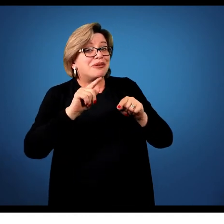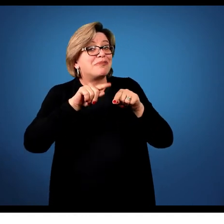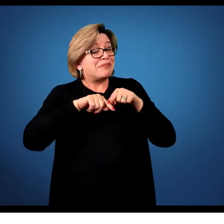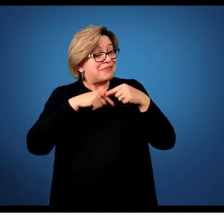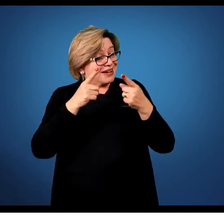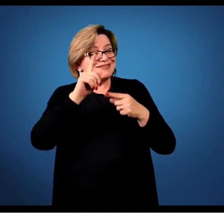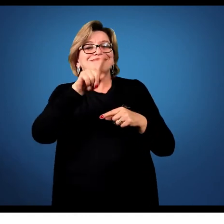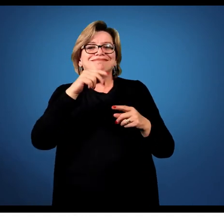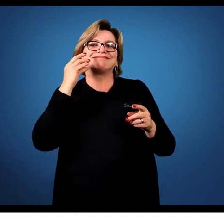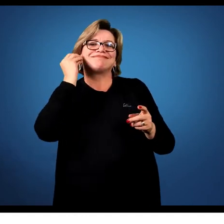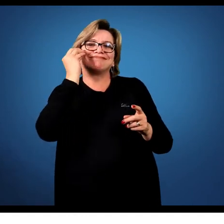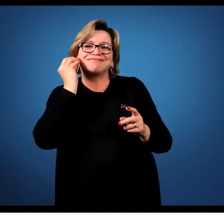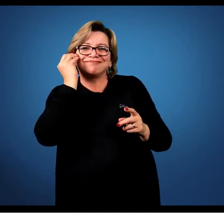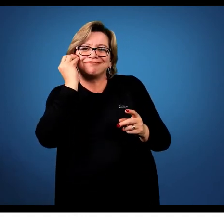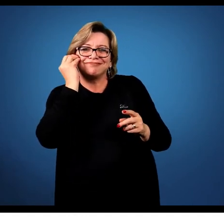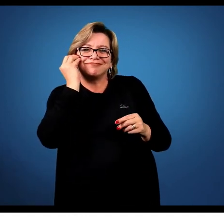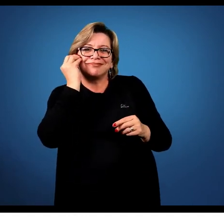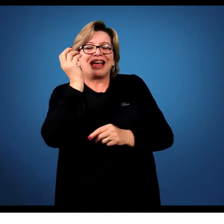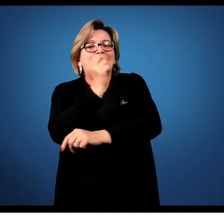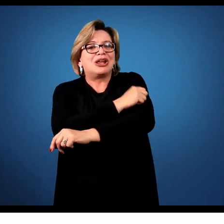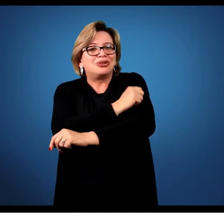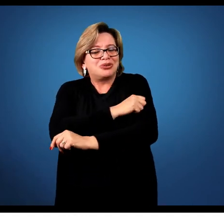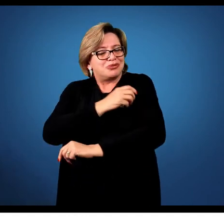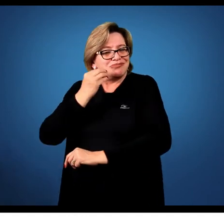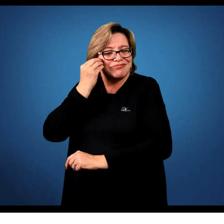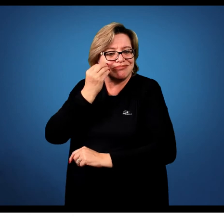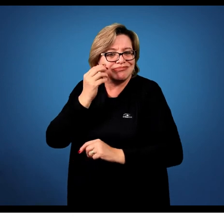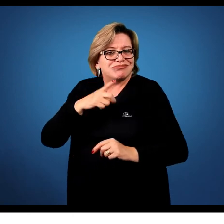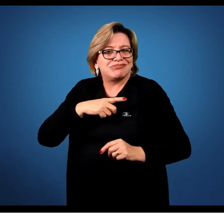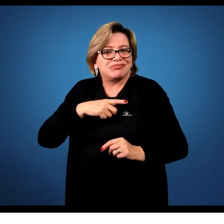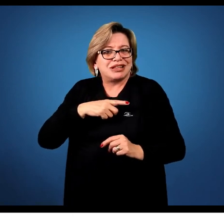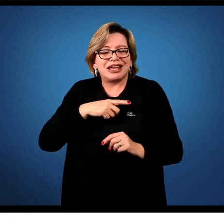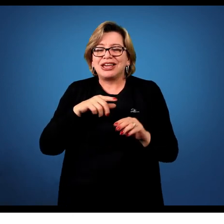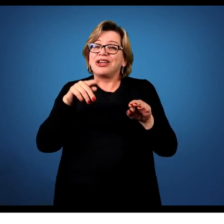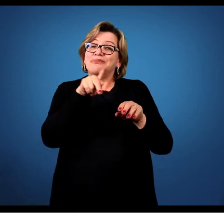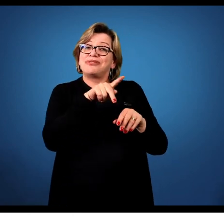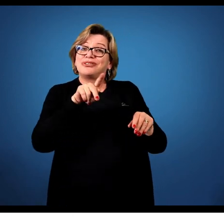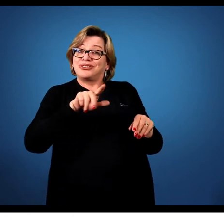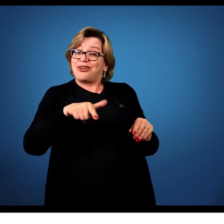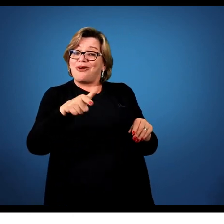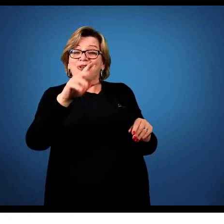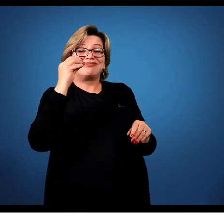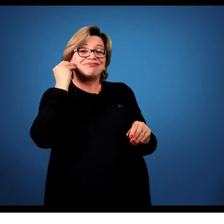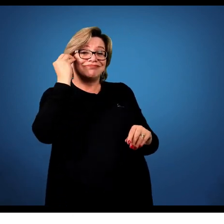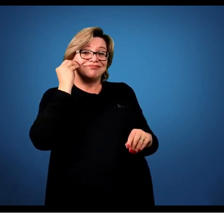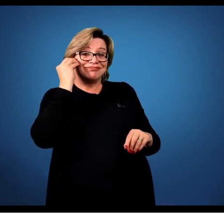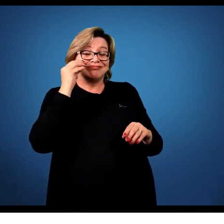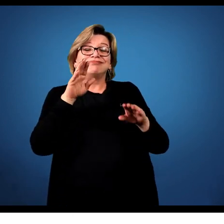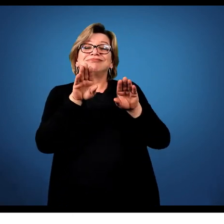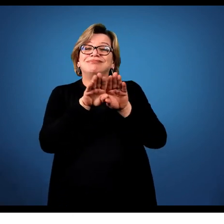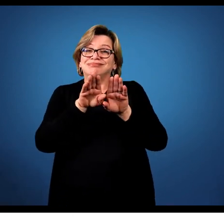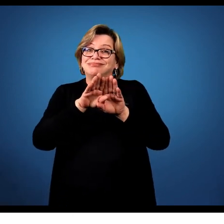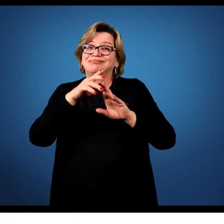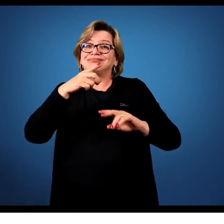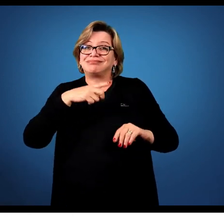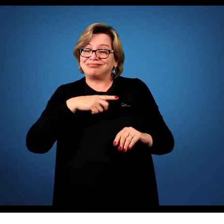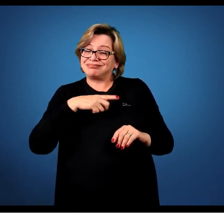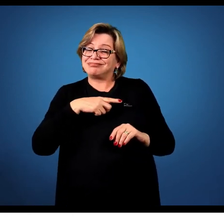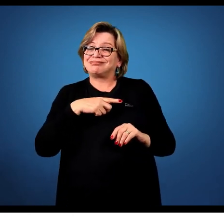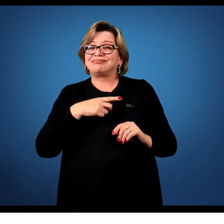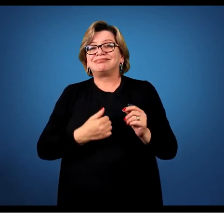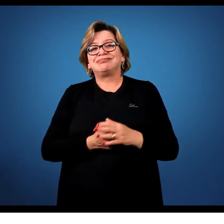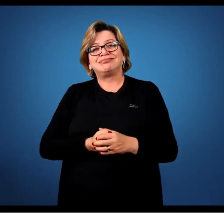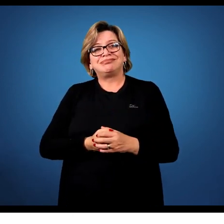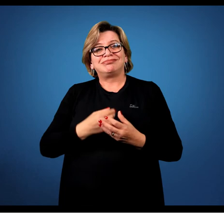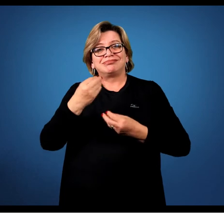experiências. Então, o aluno está tendo uma experiência durante o processo e o professor, enquanto o professor, também tem uma experiência